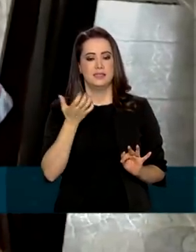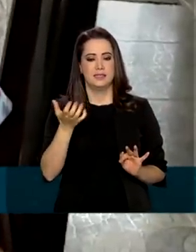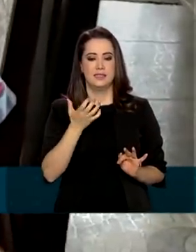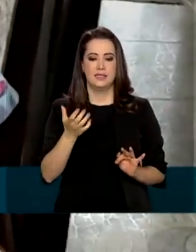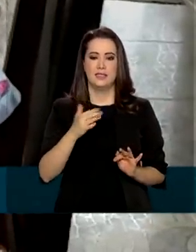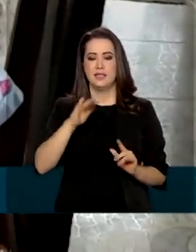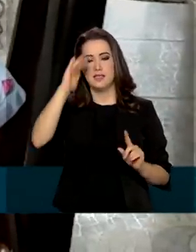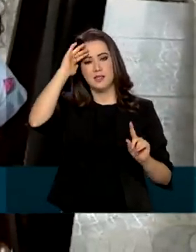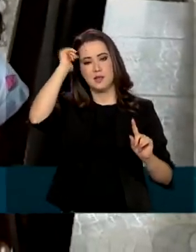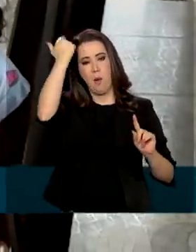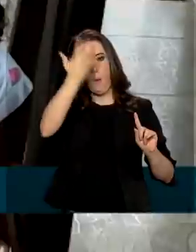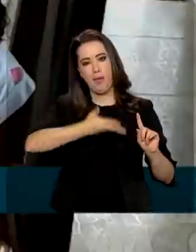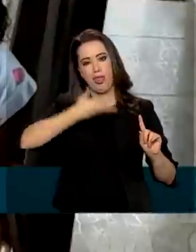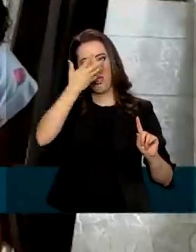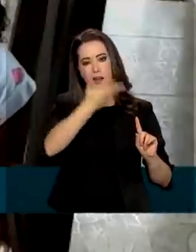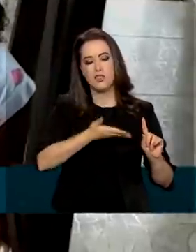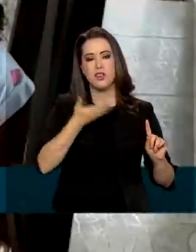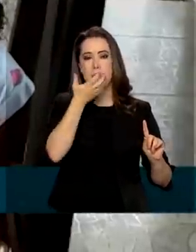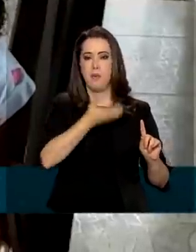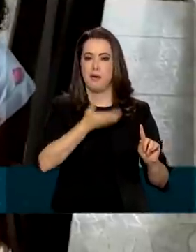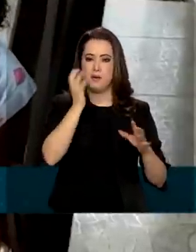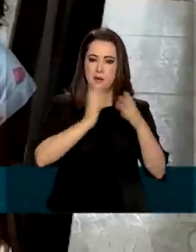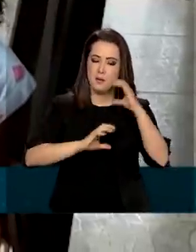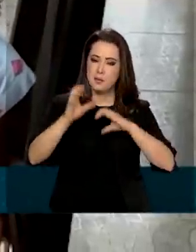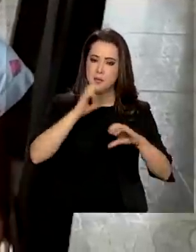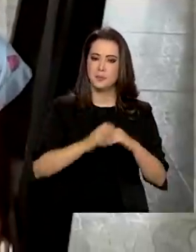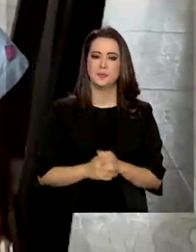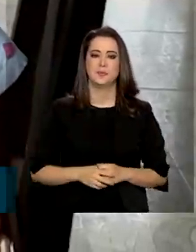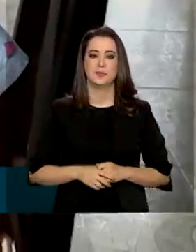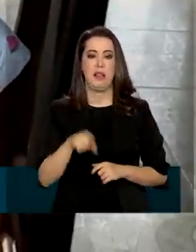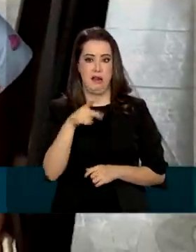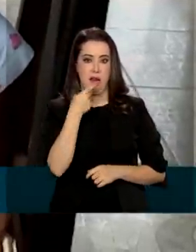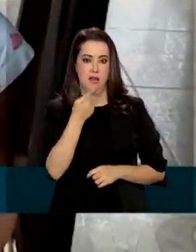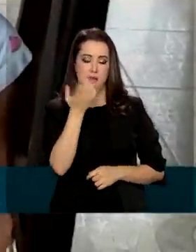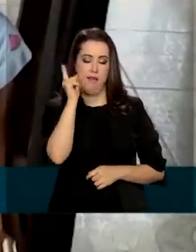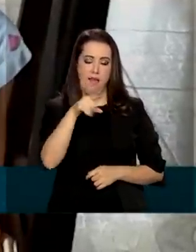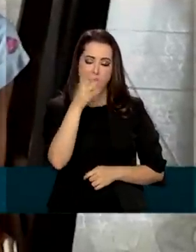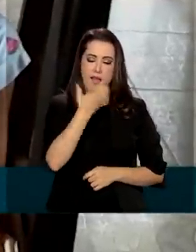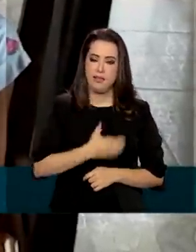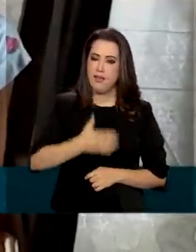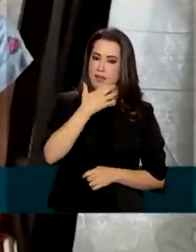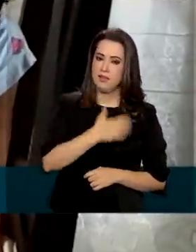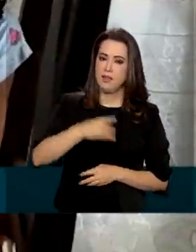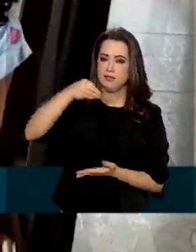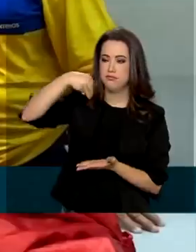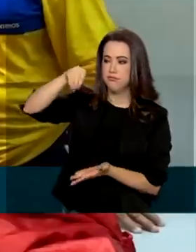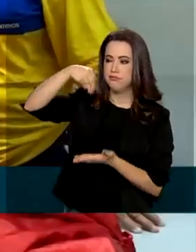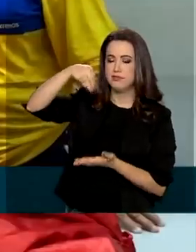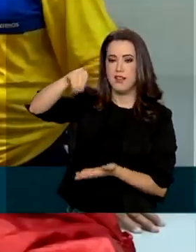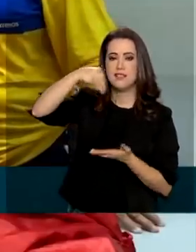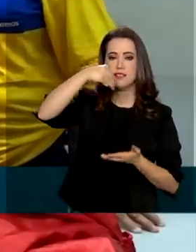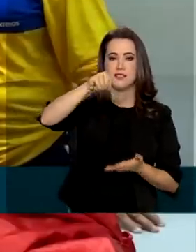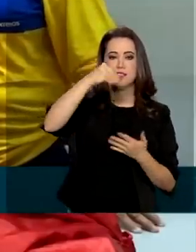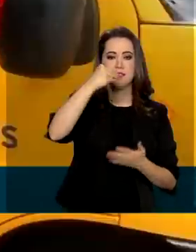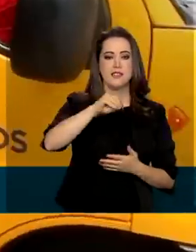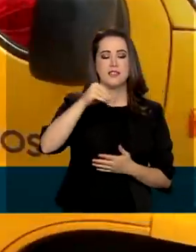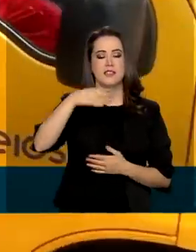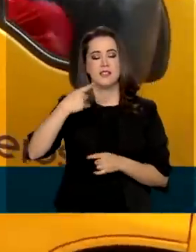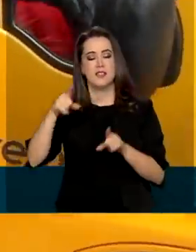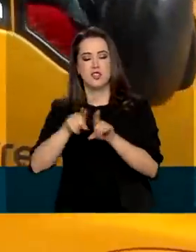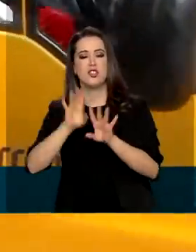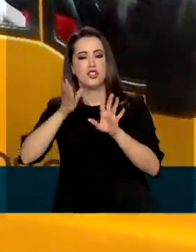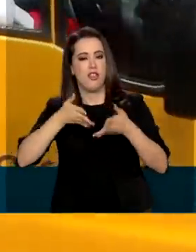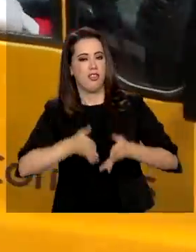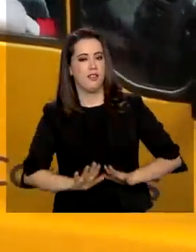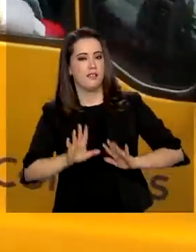homenagear o Papai Noel cantando. É Natal, é Natal, sino de Belém. Já nasceu Deus